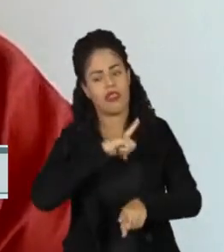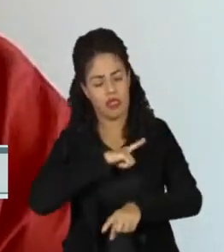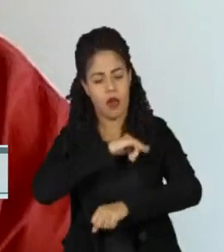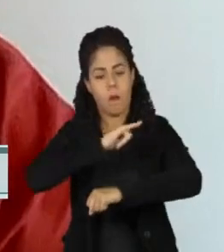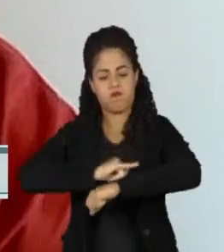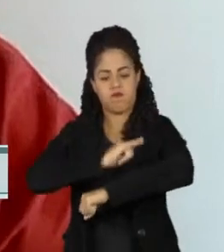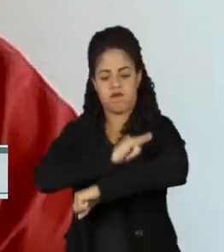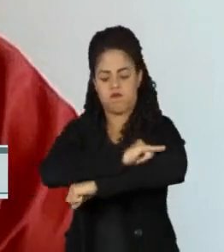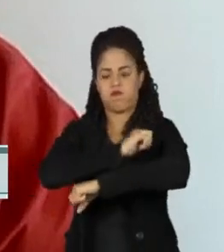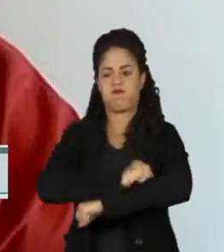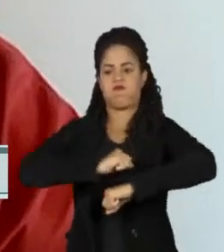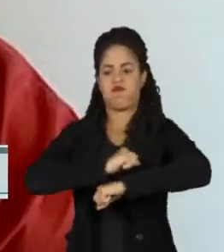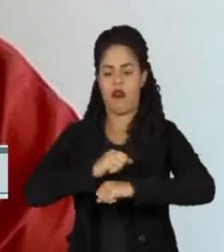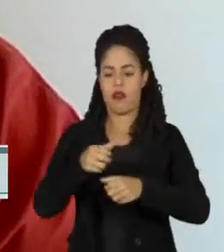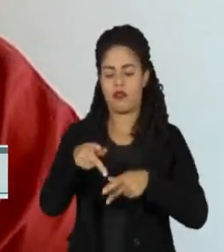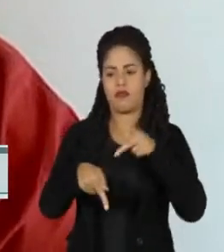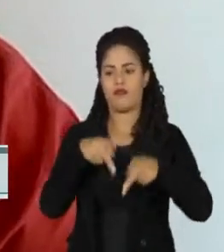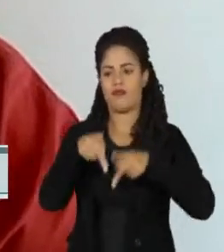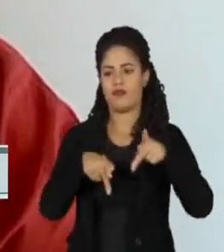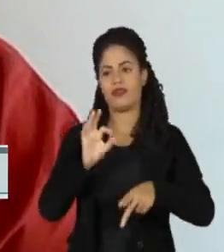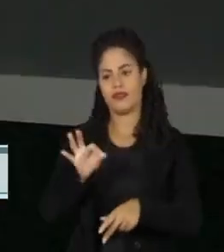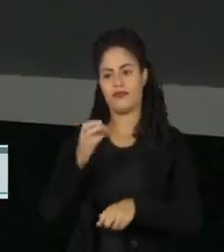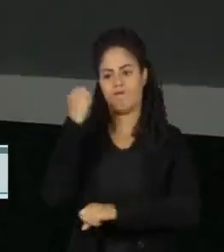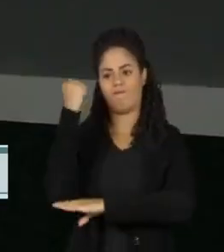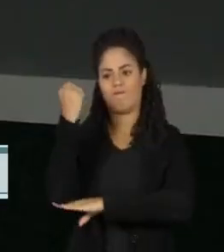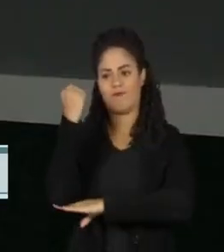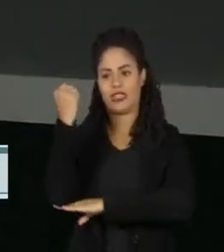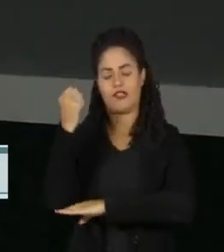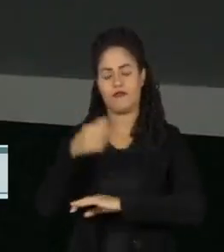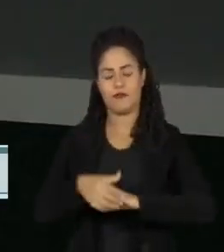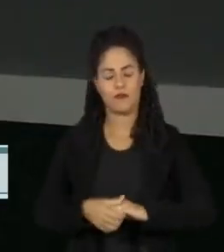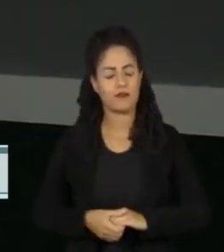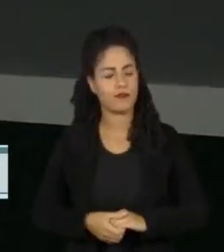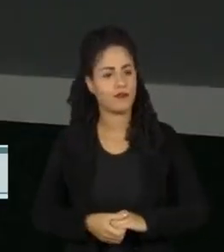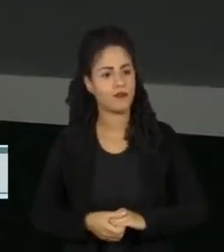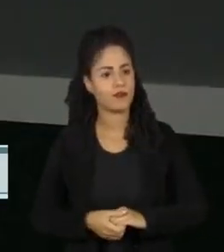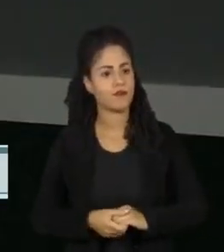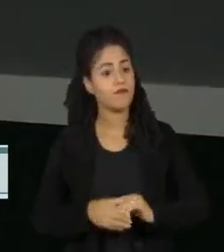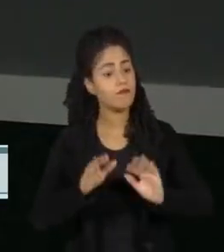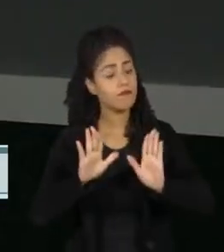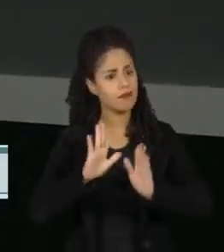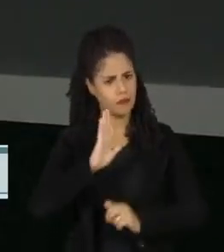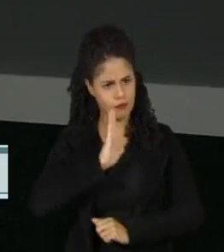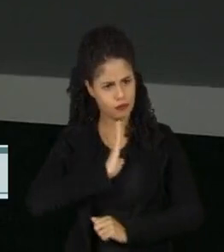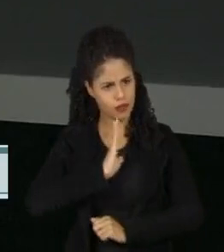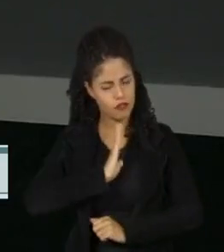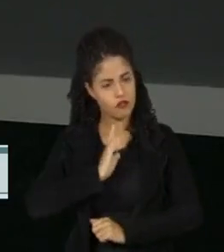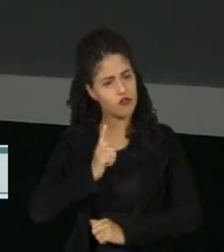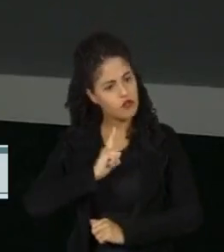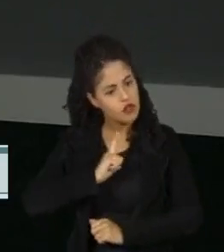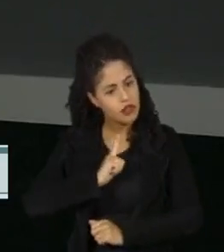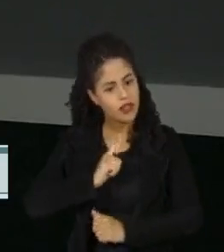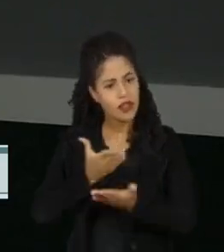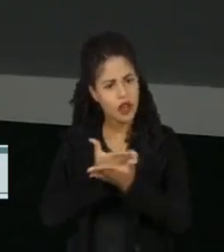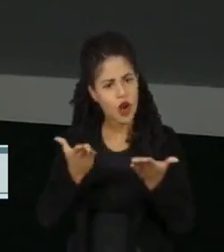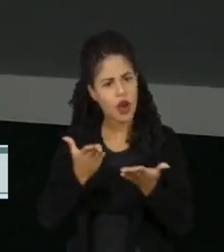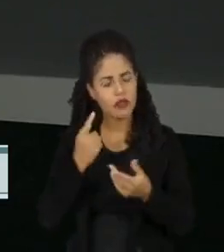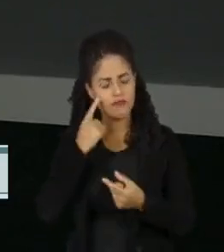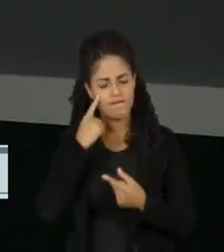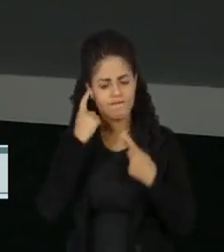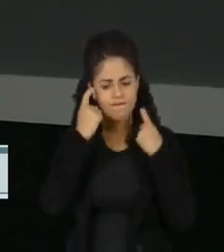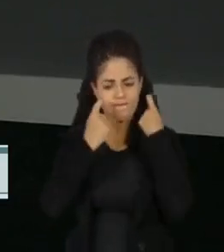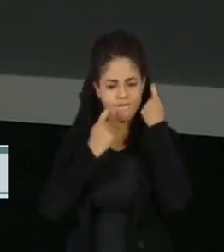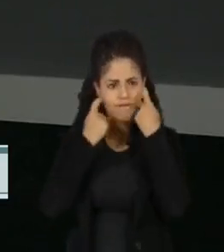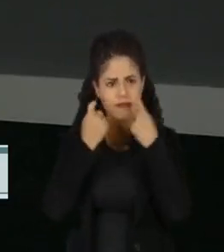afetando aí a população mundial, um problema grave. A gente tem esse cenário extremamente preocupante de